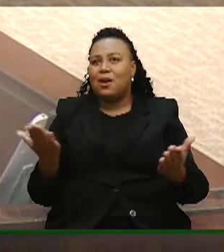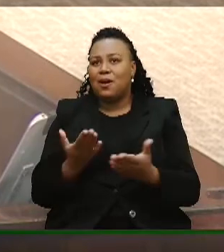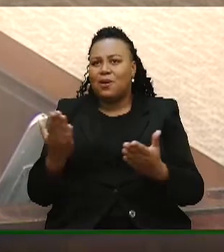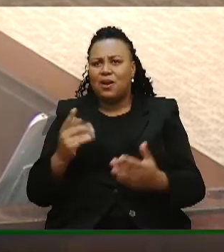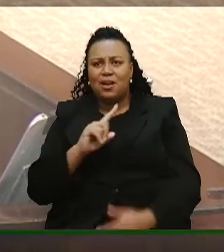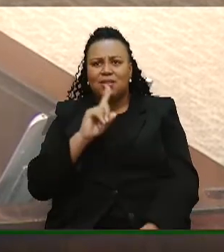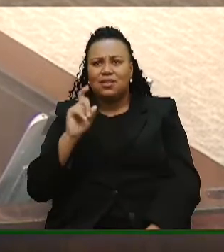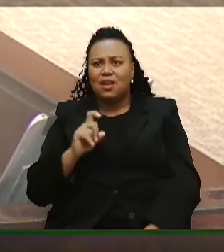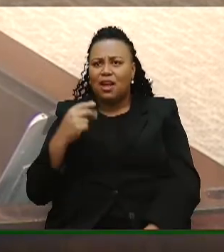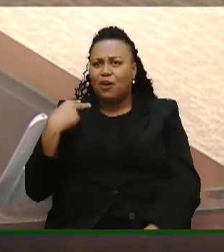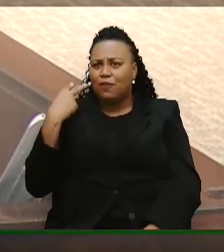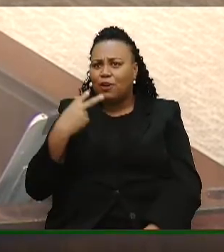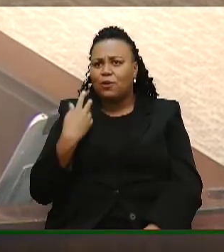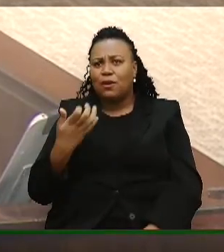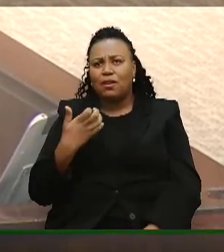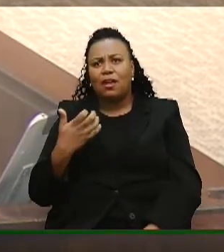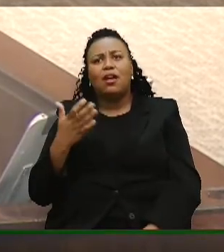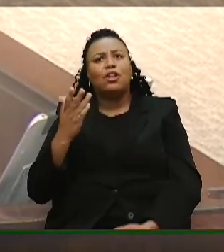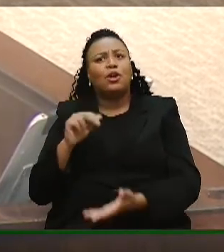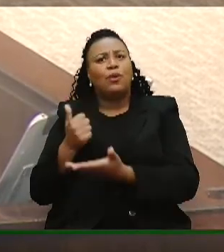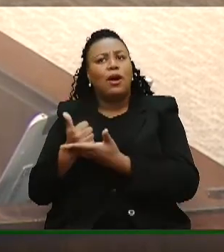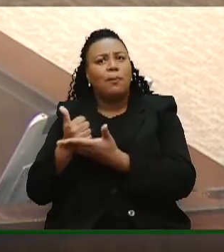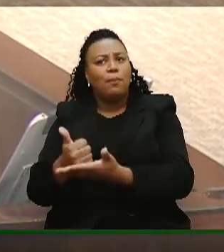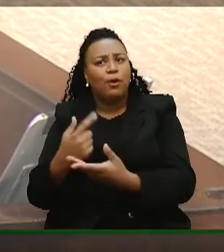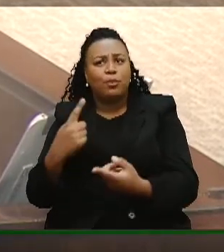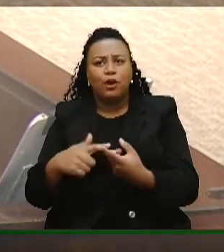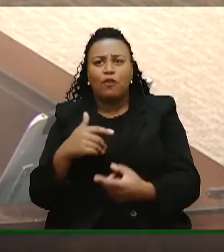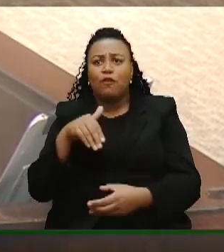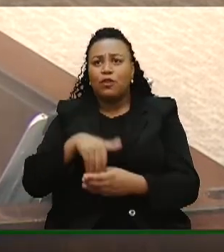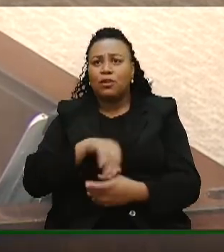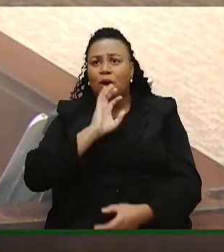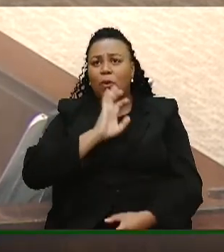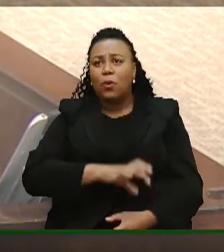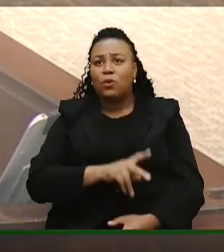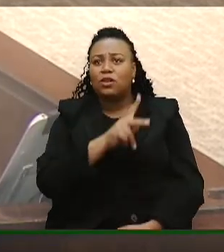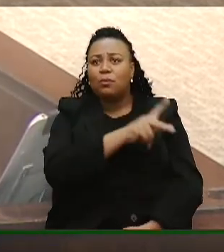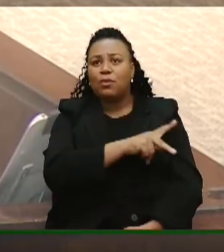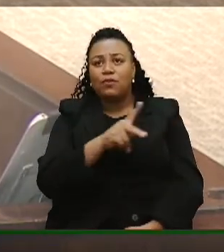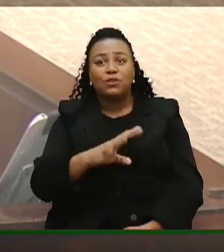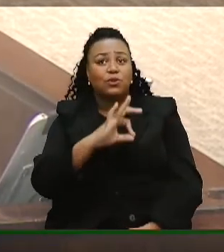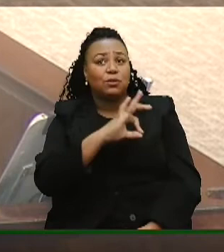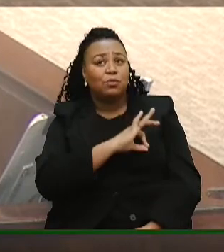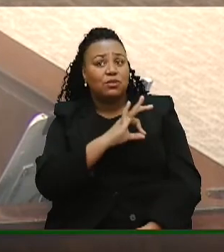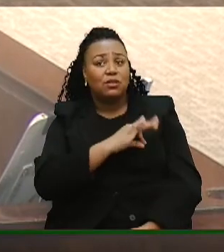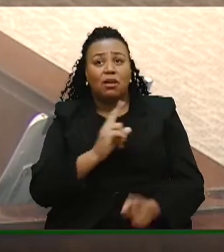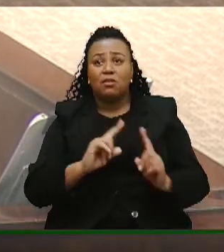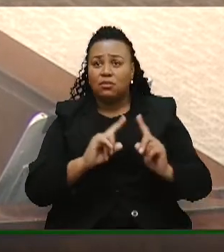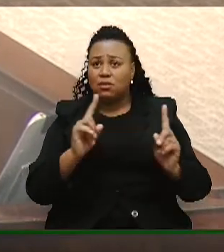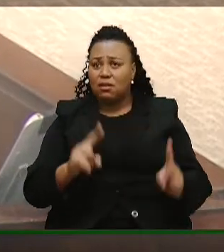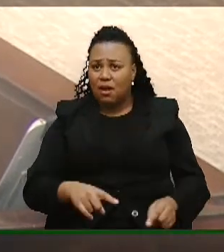Será que o meu vereador vai querer que eu vá lá lhe apoiar porque eu vou votar contra os professores, policiais, servidores?